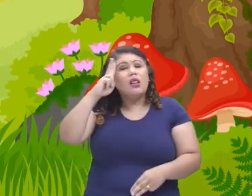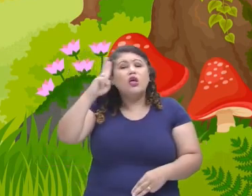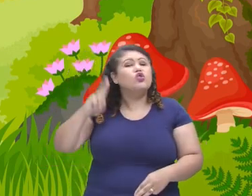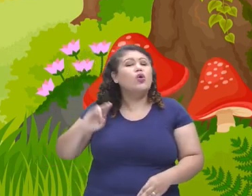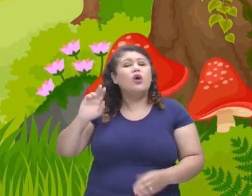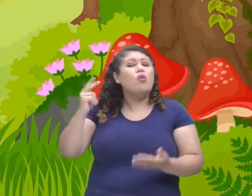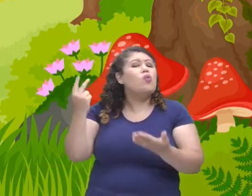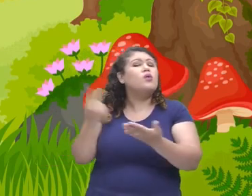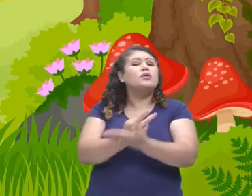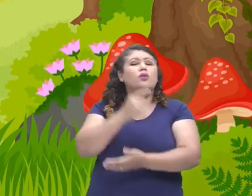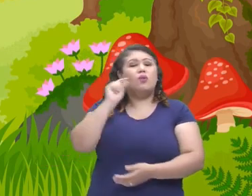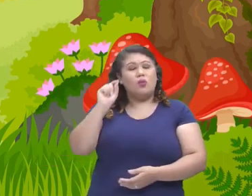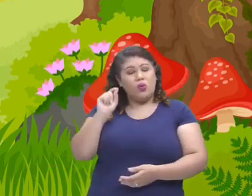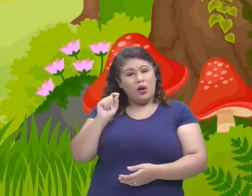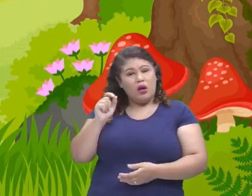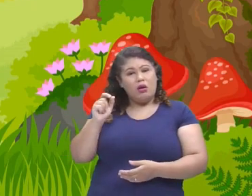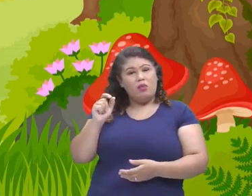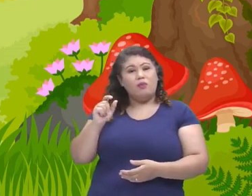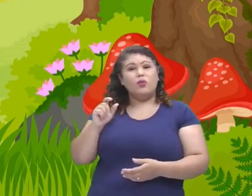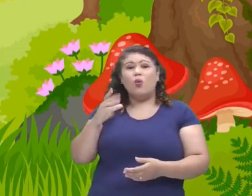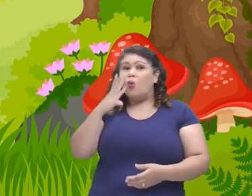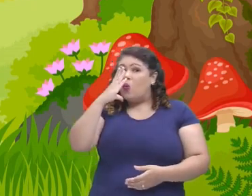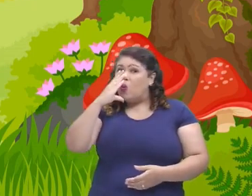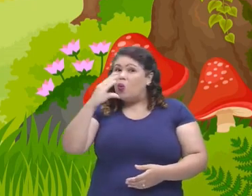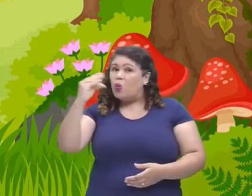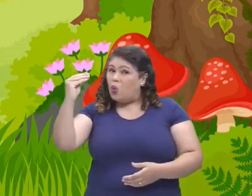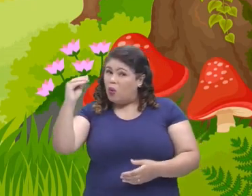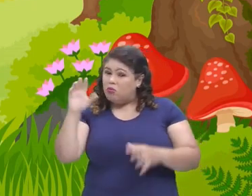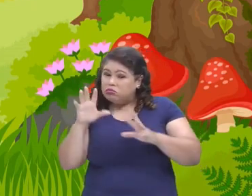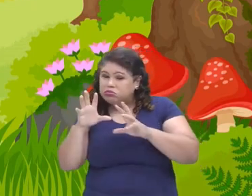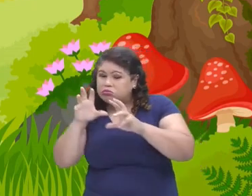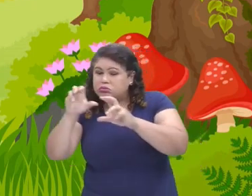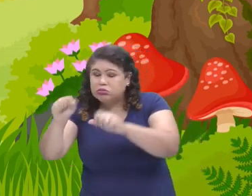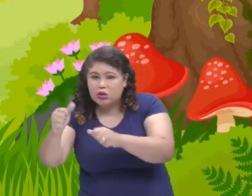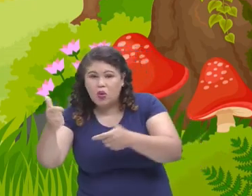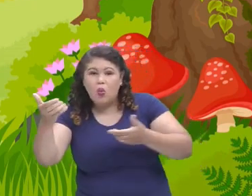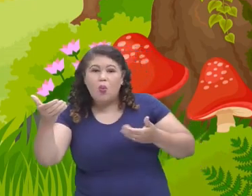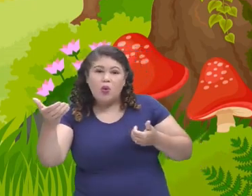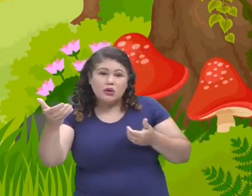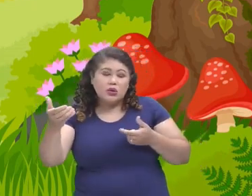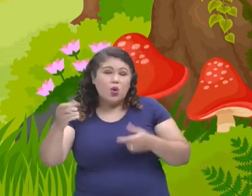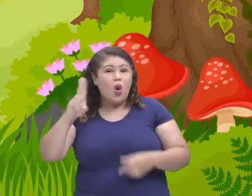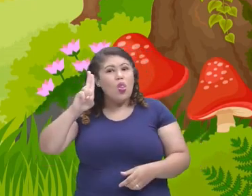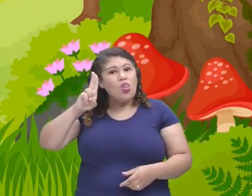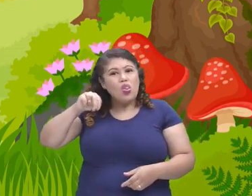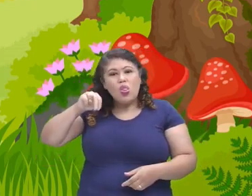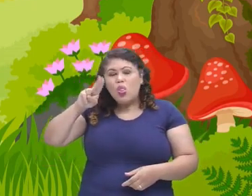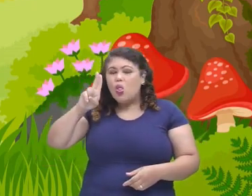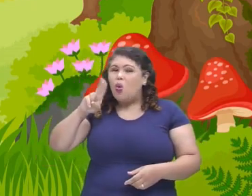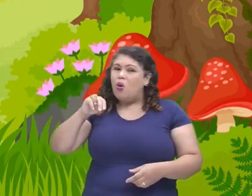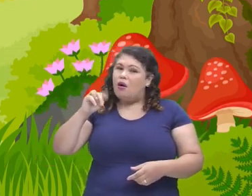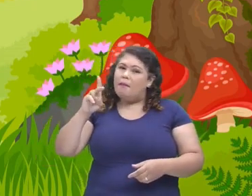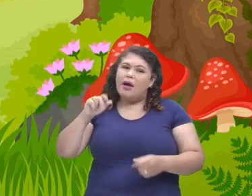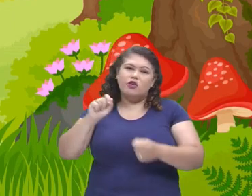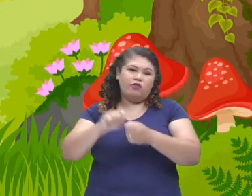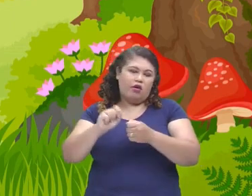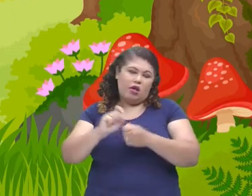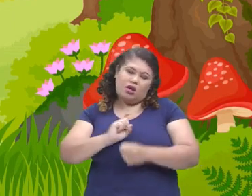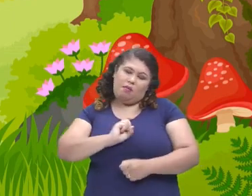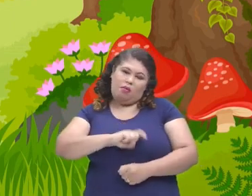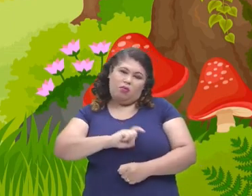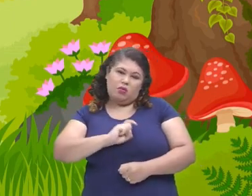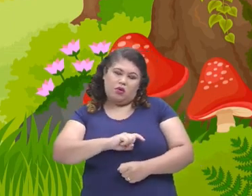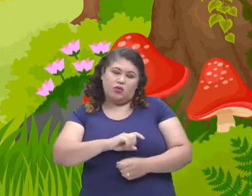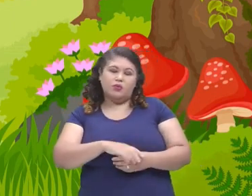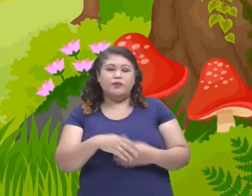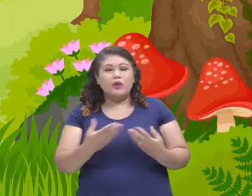ele foi caçado pelo caçador para nunca mais atormentar ninguém. E a Chapeuzinho, a